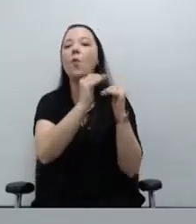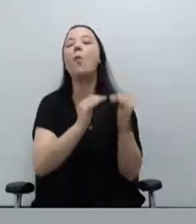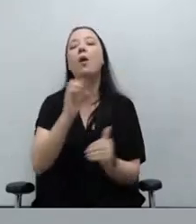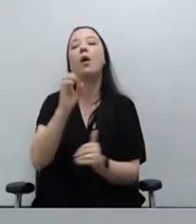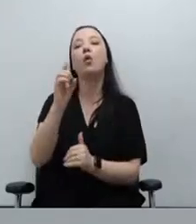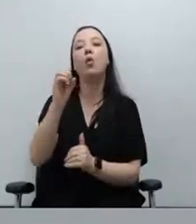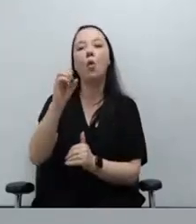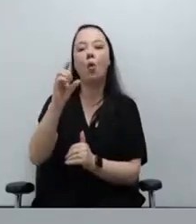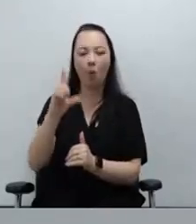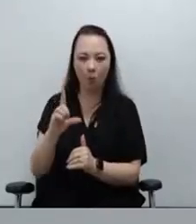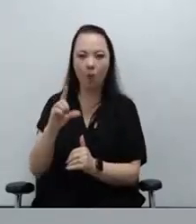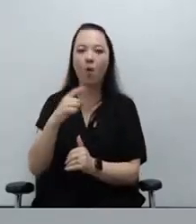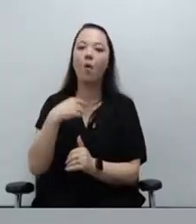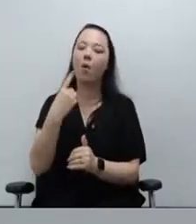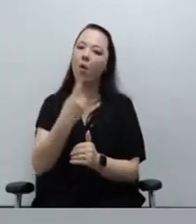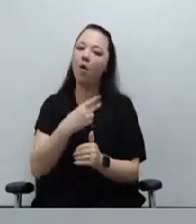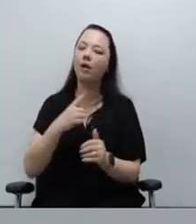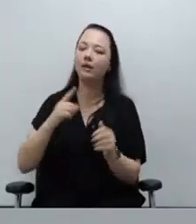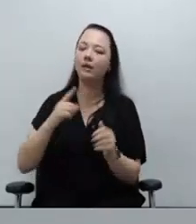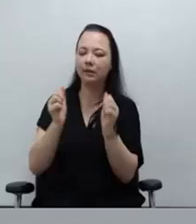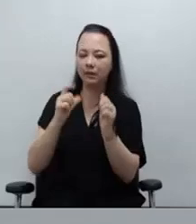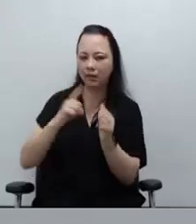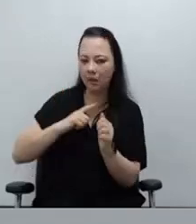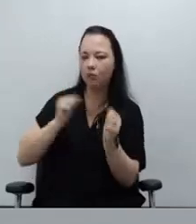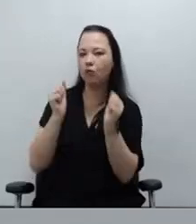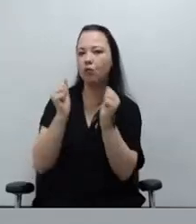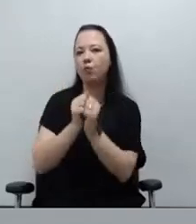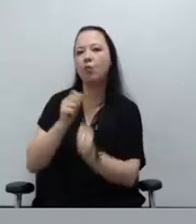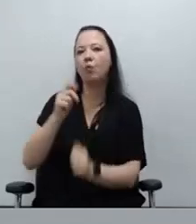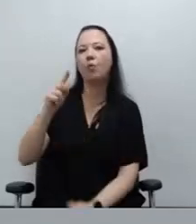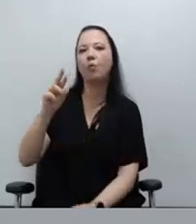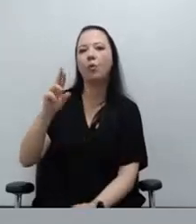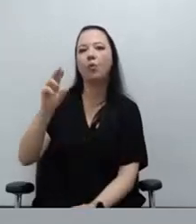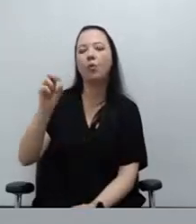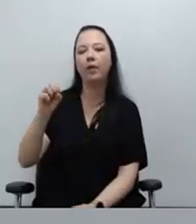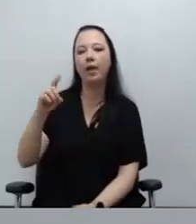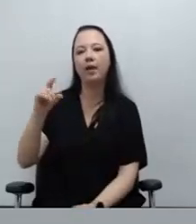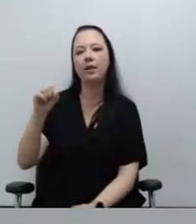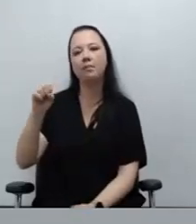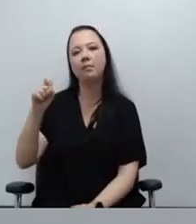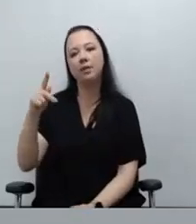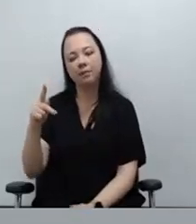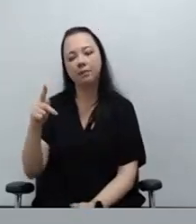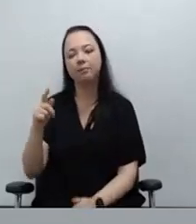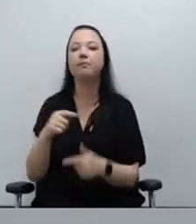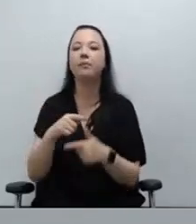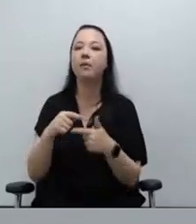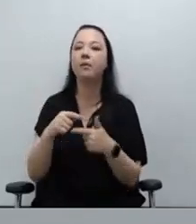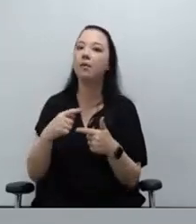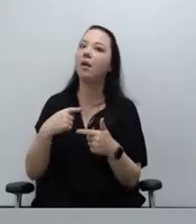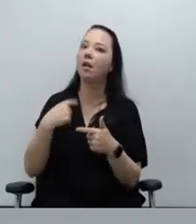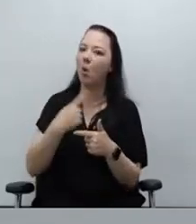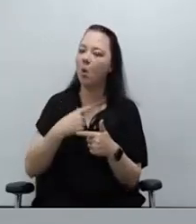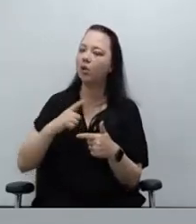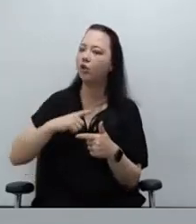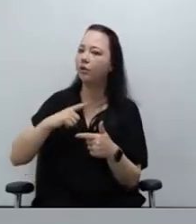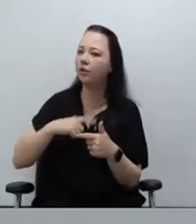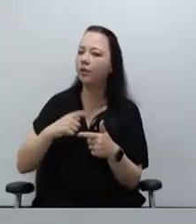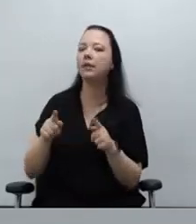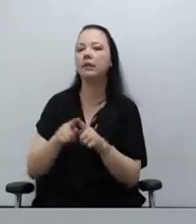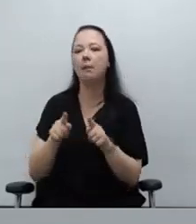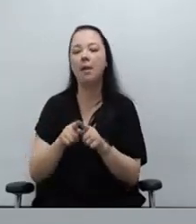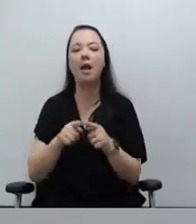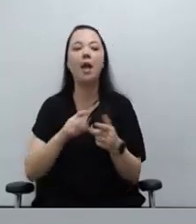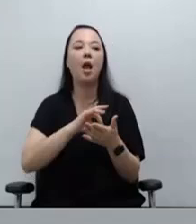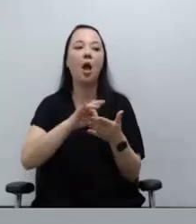é um contrato que nós temos com a Prodesp, como é nosso contrato de nuvem também com a Prodesp, então, nós vamos tratar das nossas